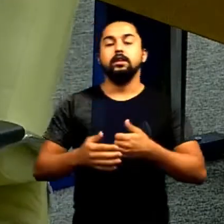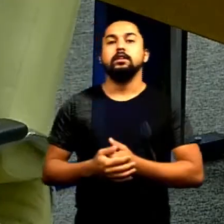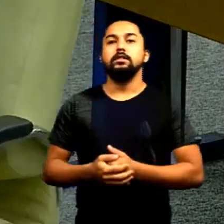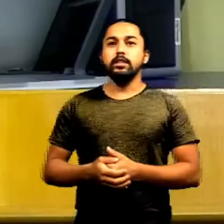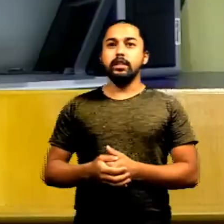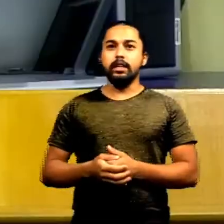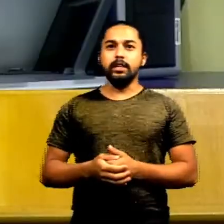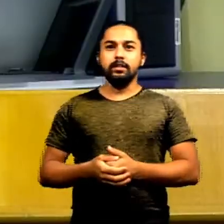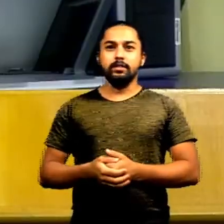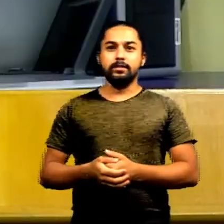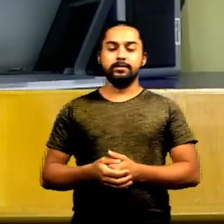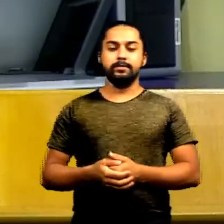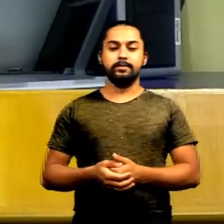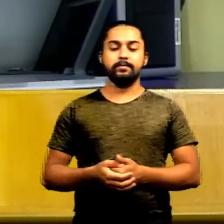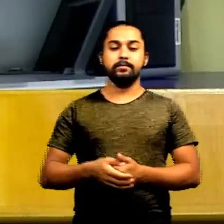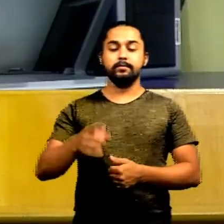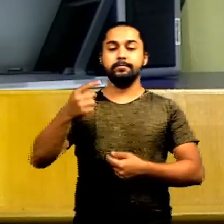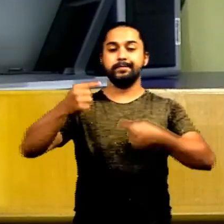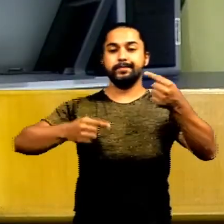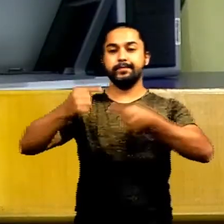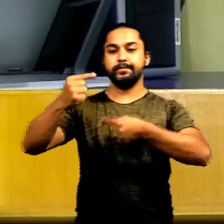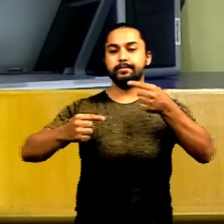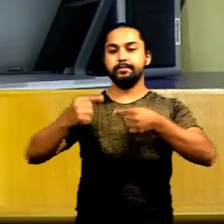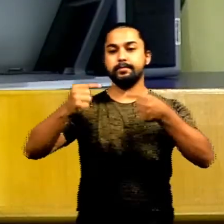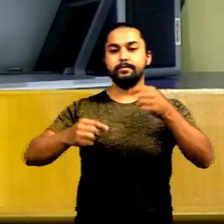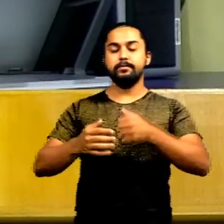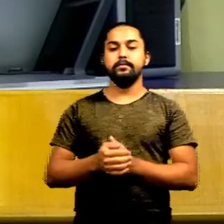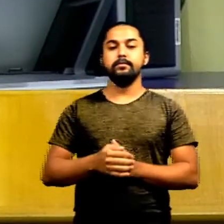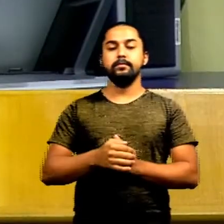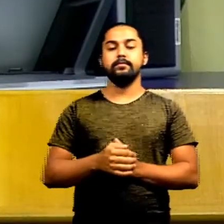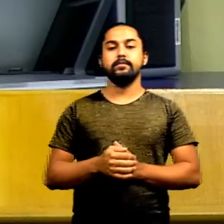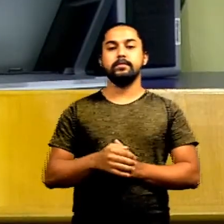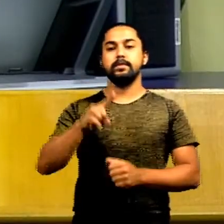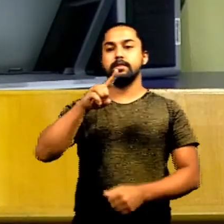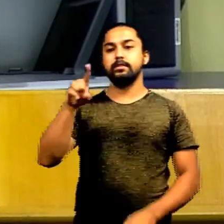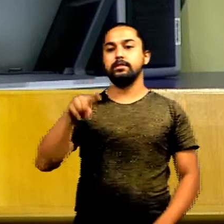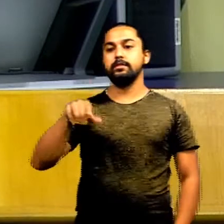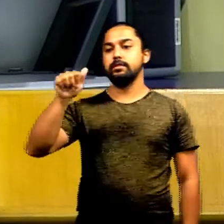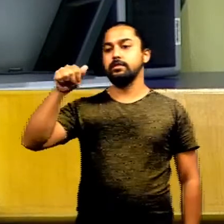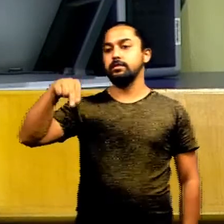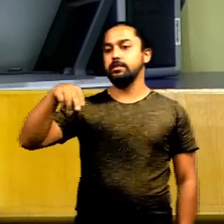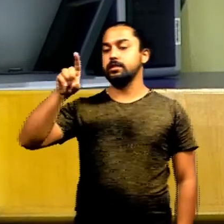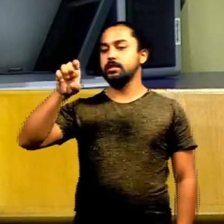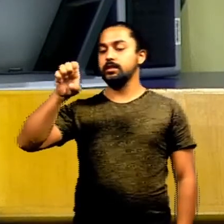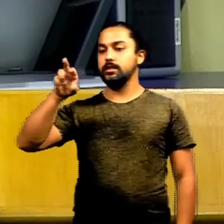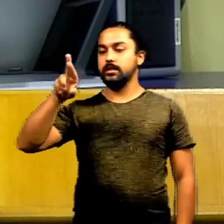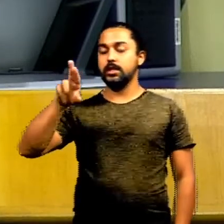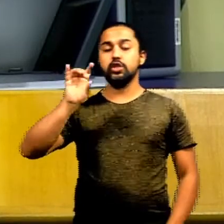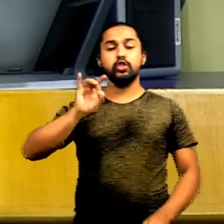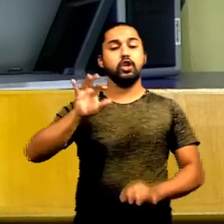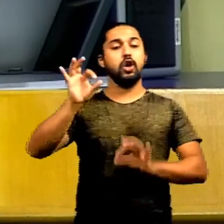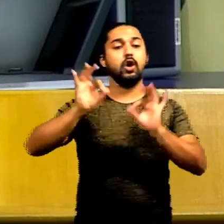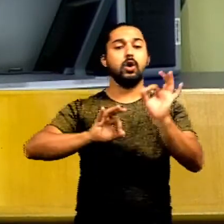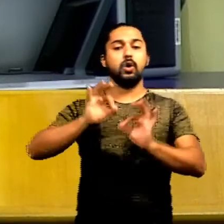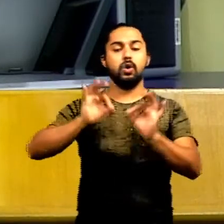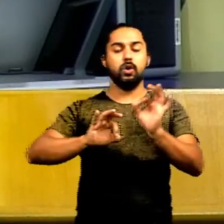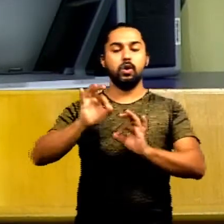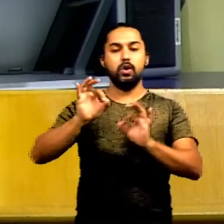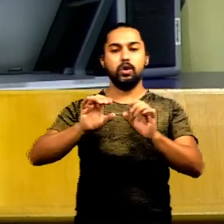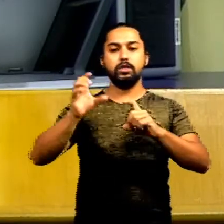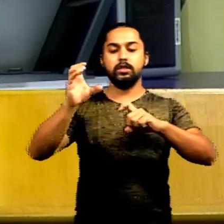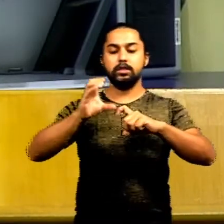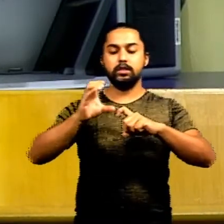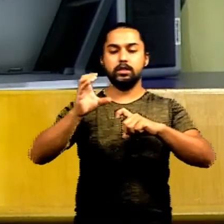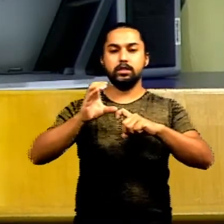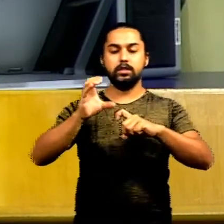obrigado vossa excelência senhores continuem discussão para discutir vereador Zander eu só é uma questão de ordem para a vereadora